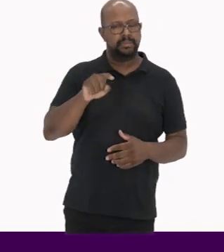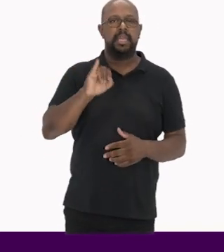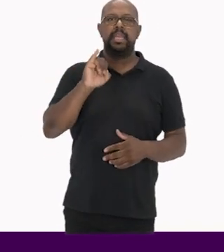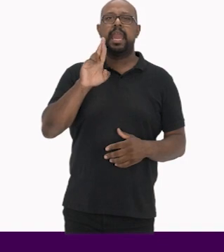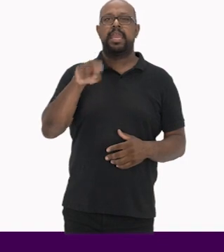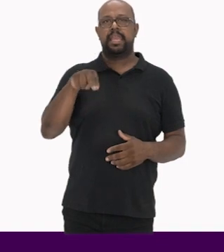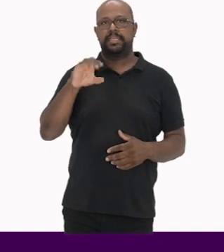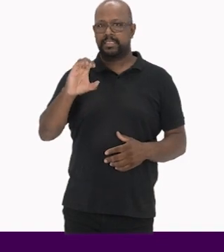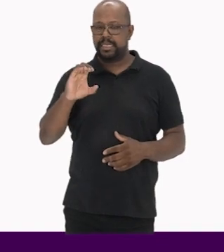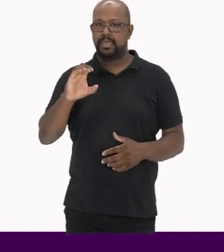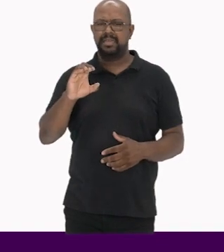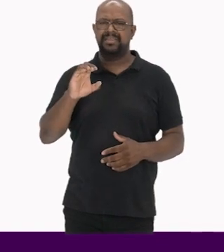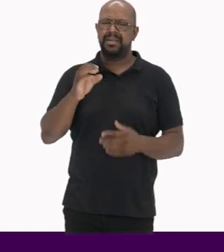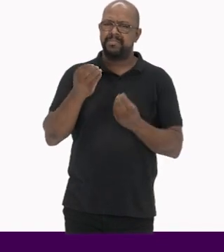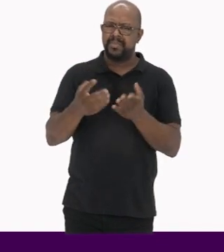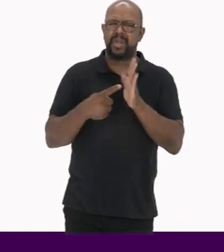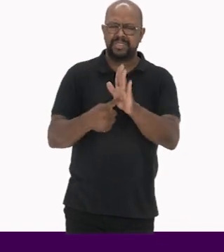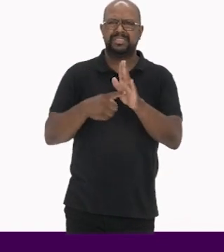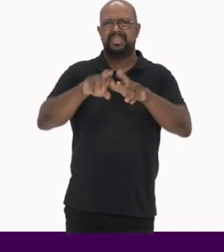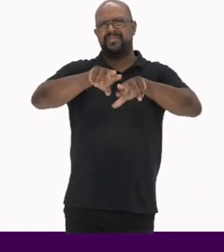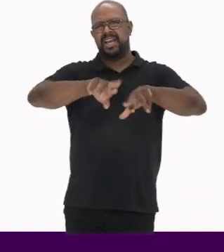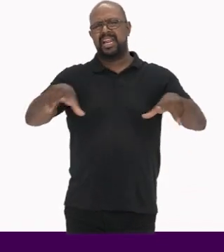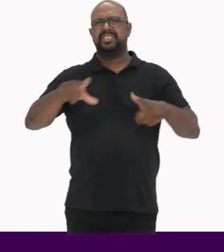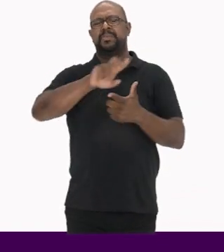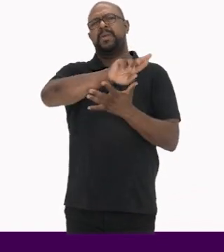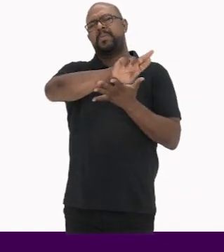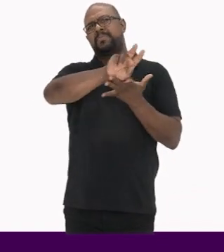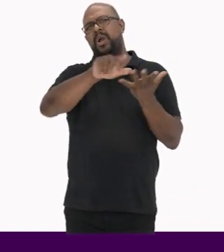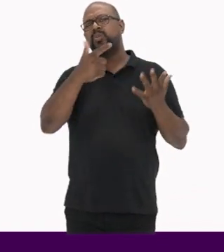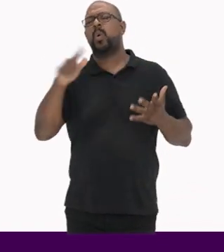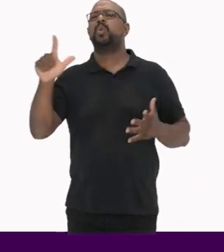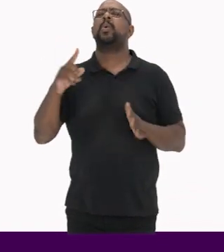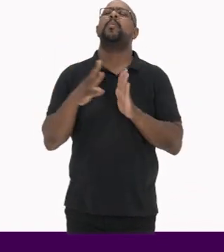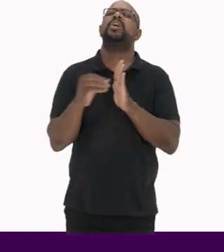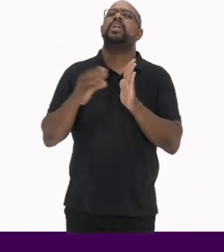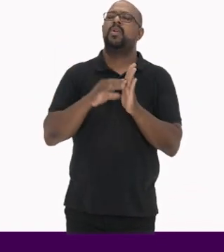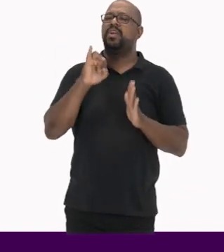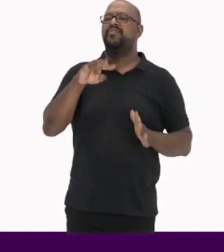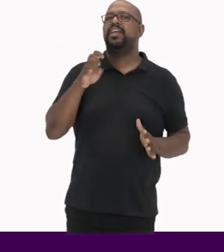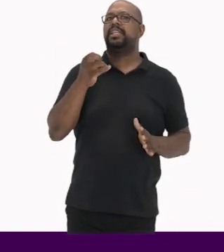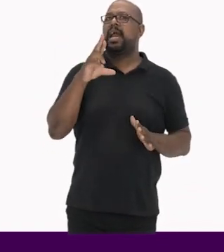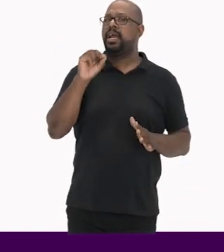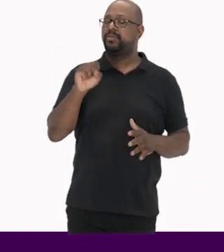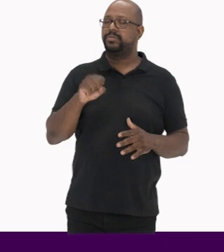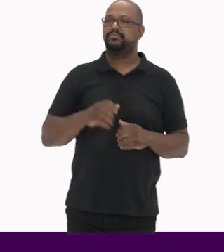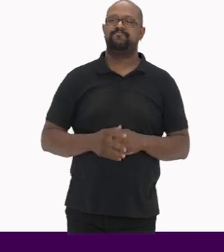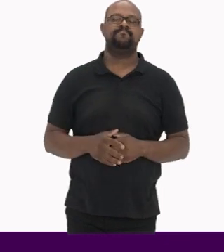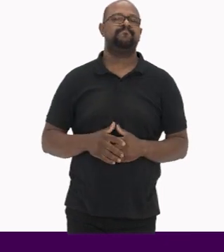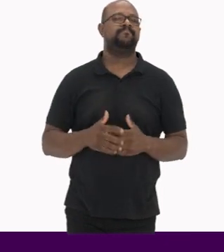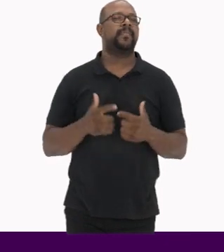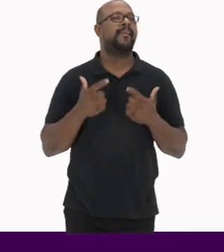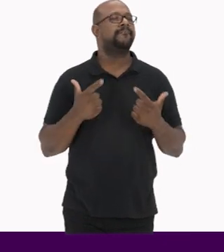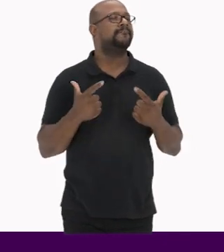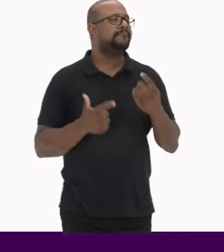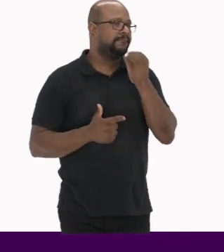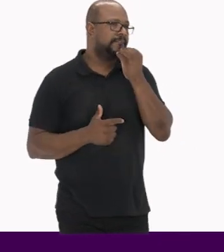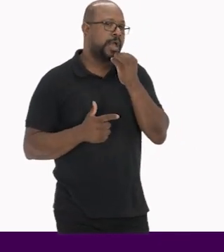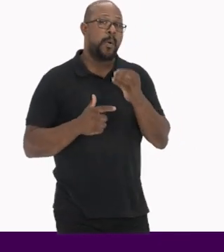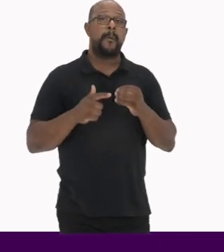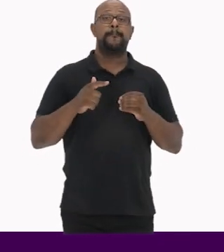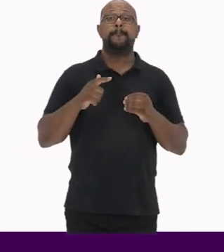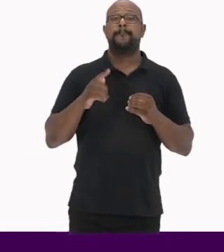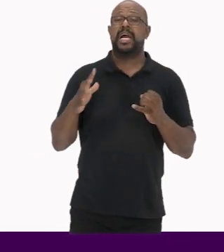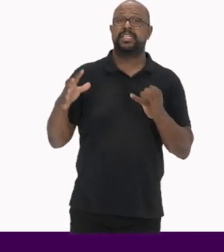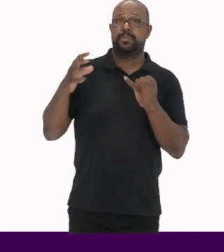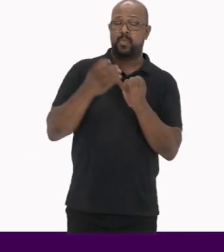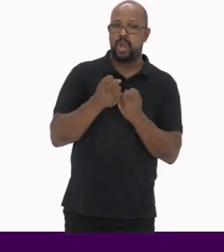Que apresentou diferenças em relação aos outros modelos de inventário Que privilegiavam o patrimônio